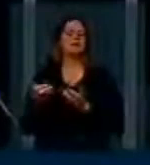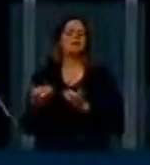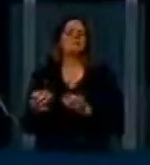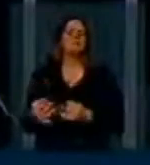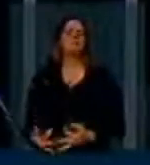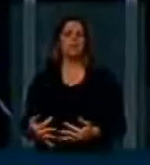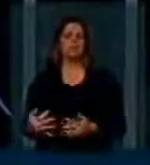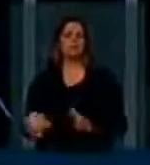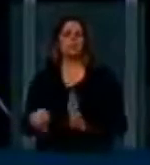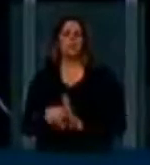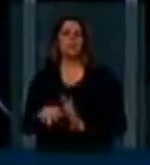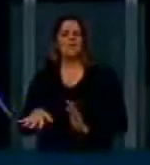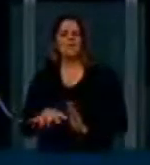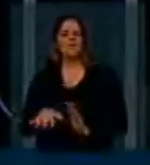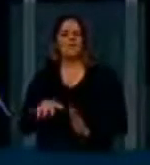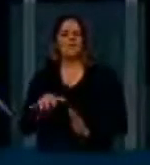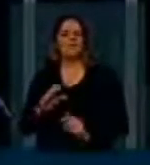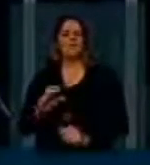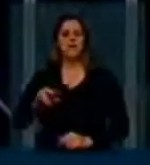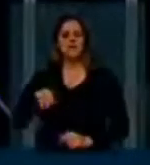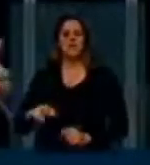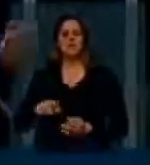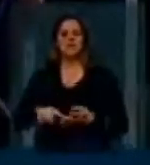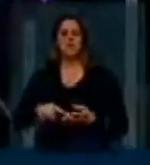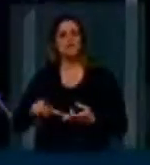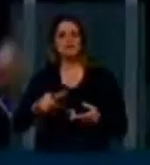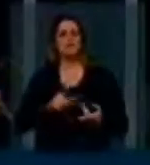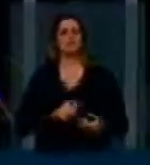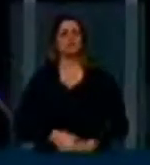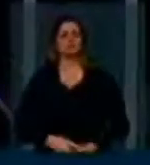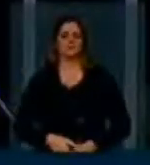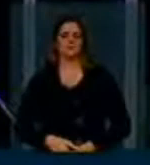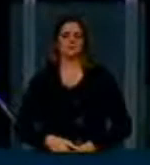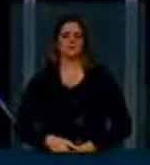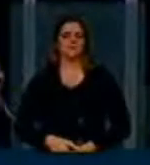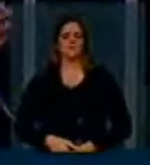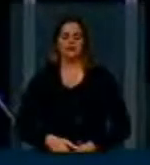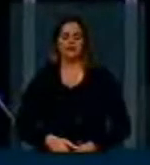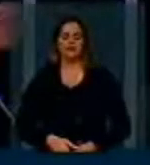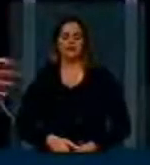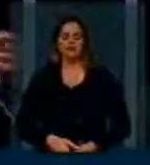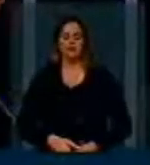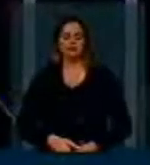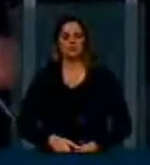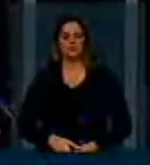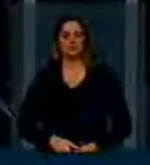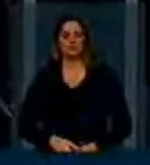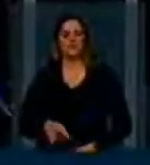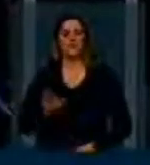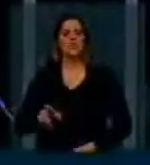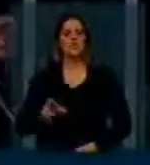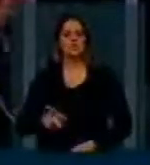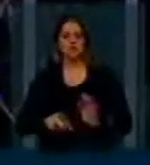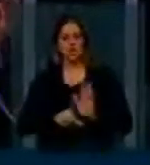a questões ligadas a crimes e outras coisas. Mas o marco civil, ele não é uma ferramenta de investigação. O